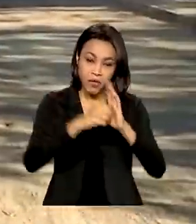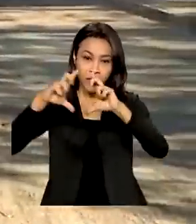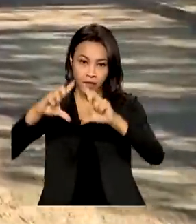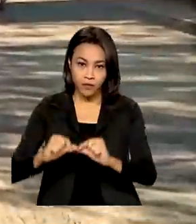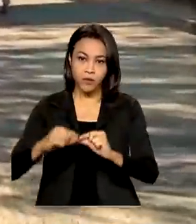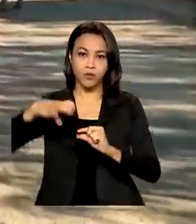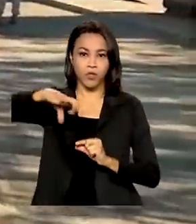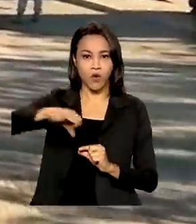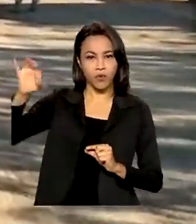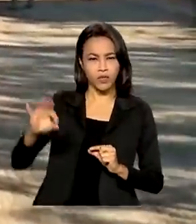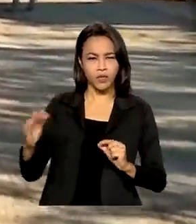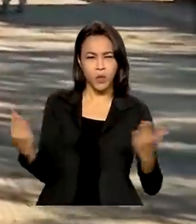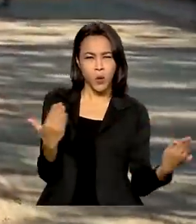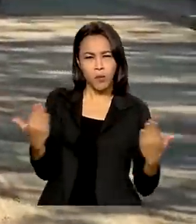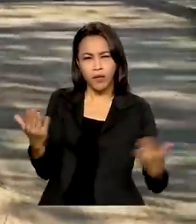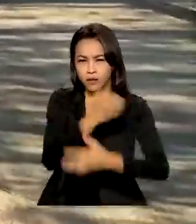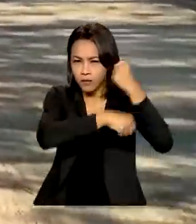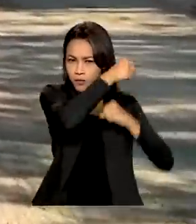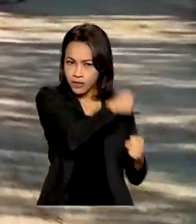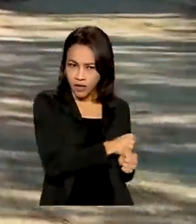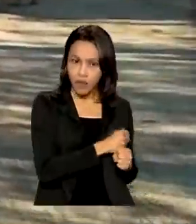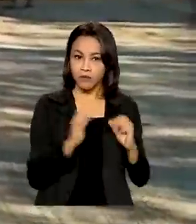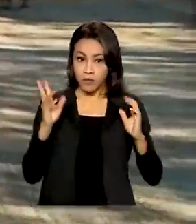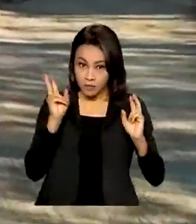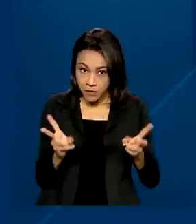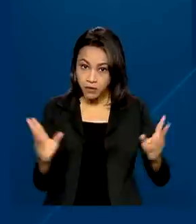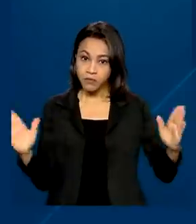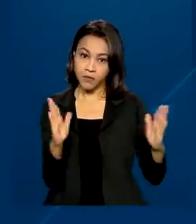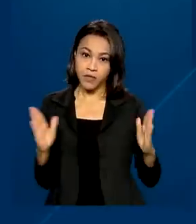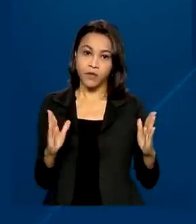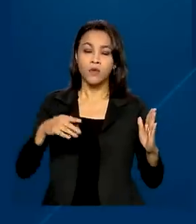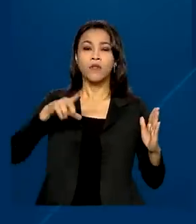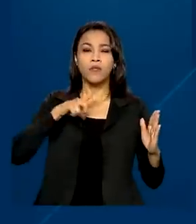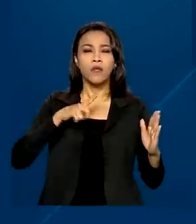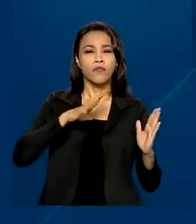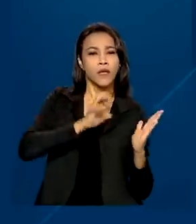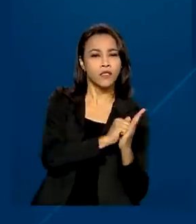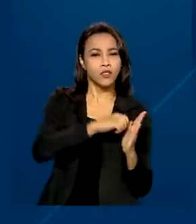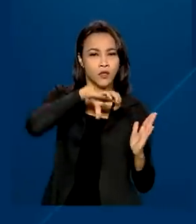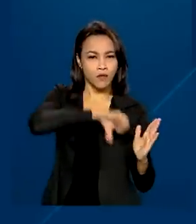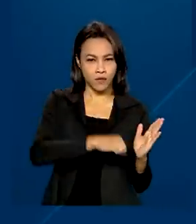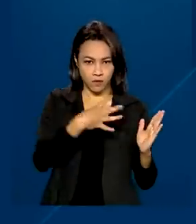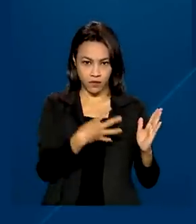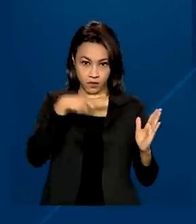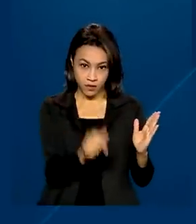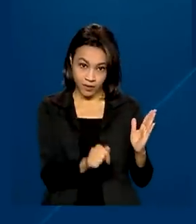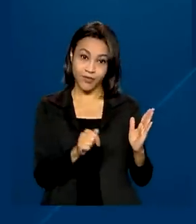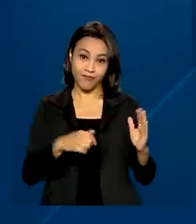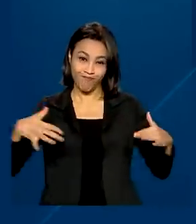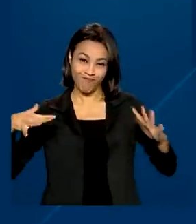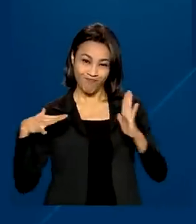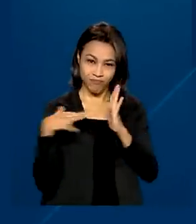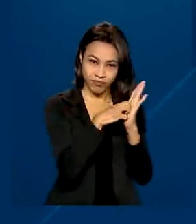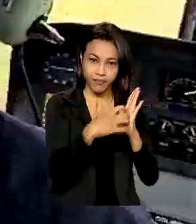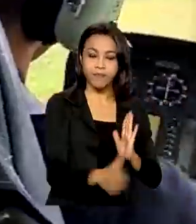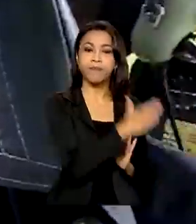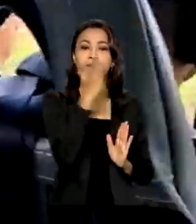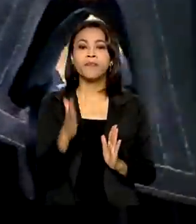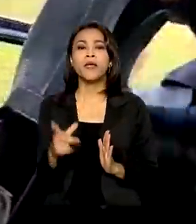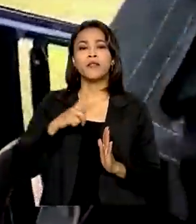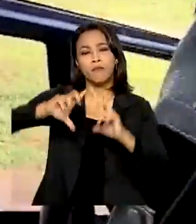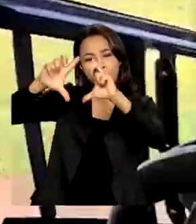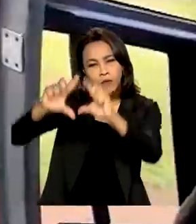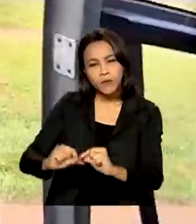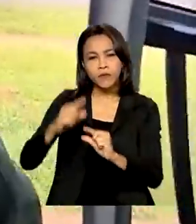em relação ao feriado do ano passado, quando foram registrados 947 acidentes. Também houve uma redução de